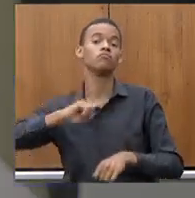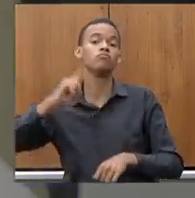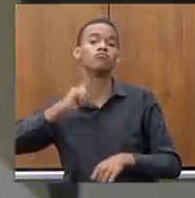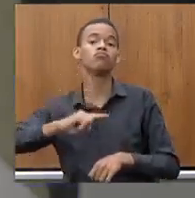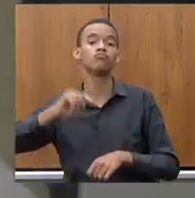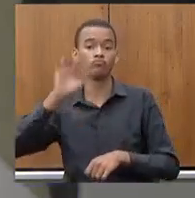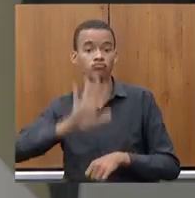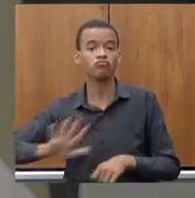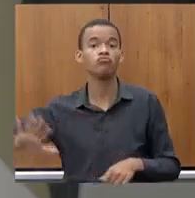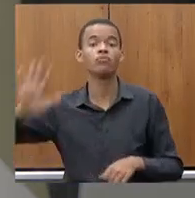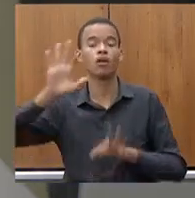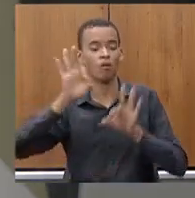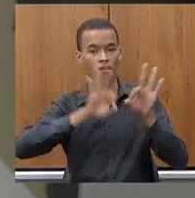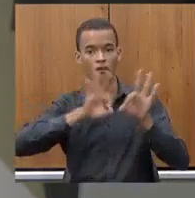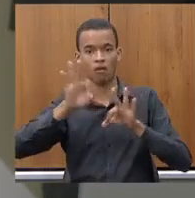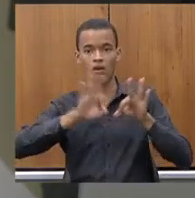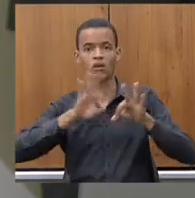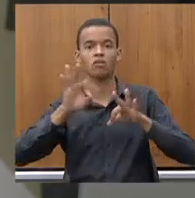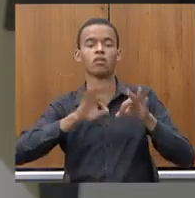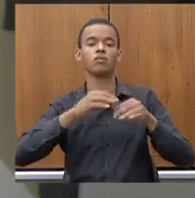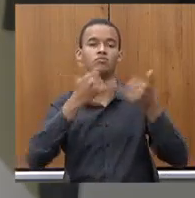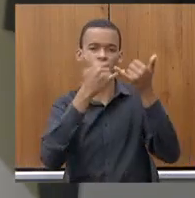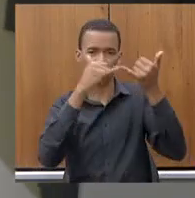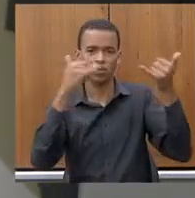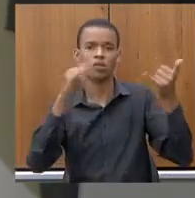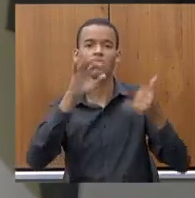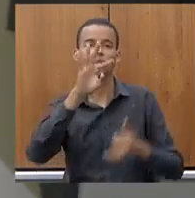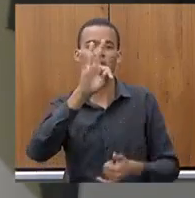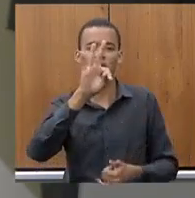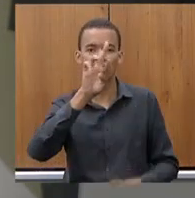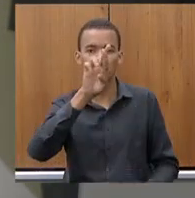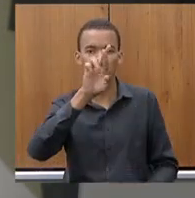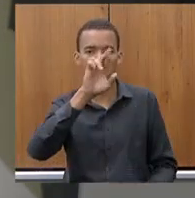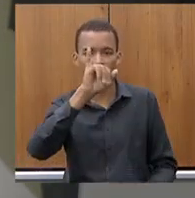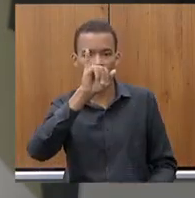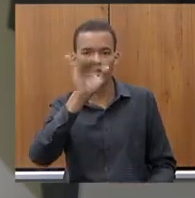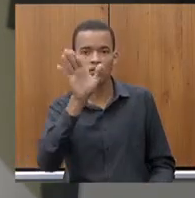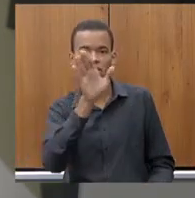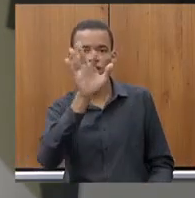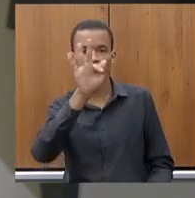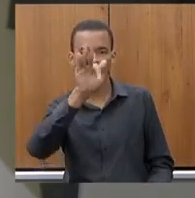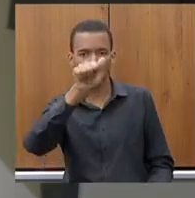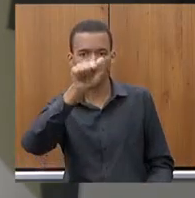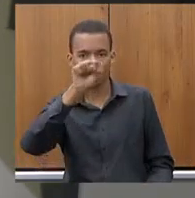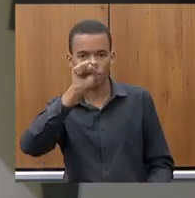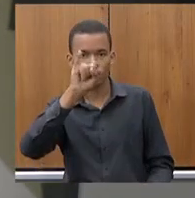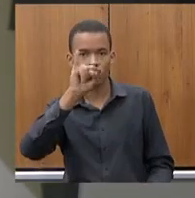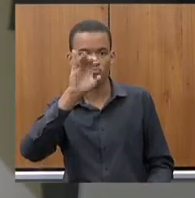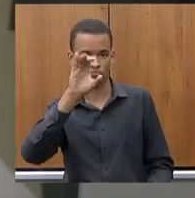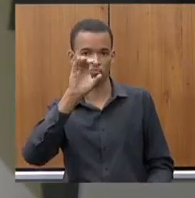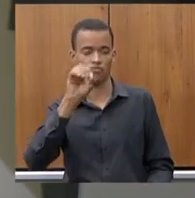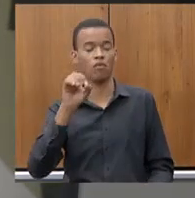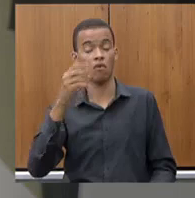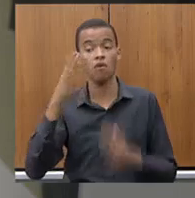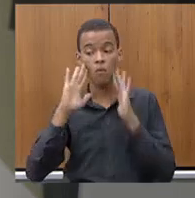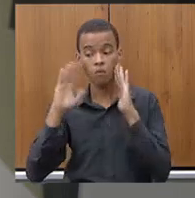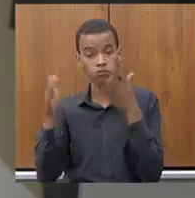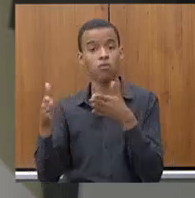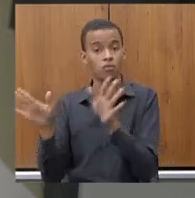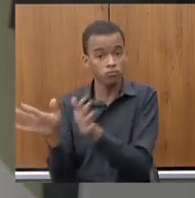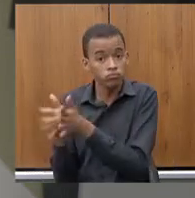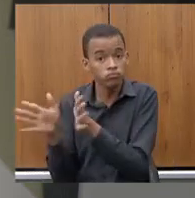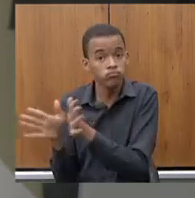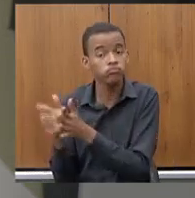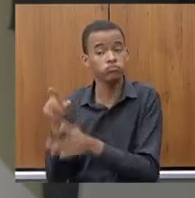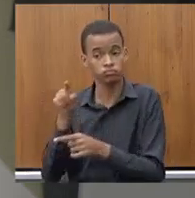pessoa mais pobre, da pessoa que paga mais imposto. E, aí, com relação à pessoa mais pobre que paga mais